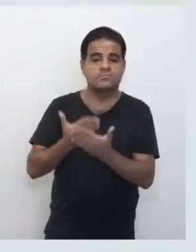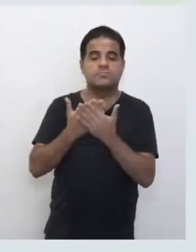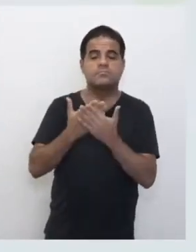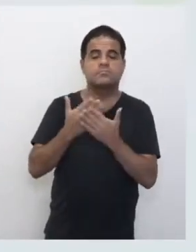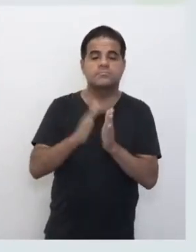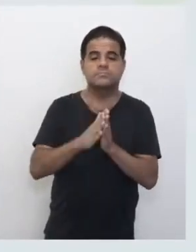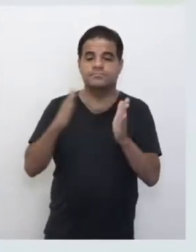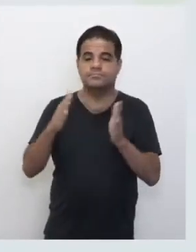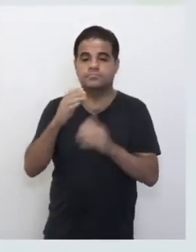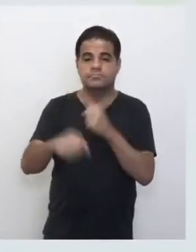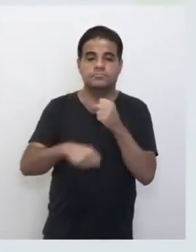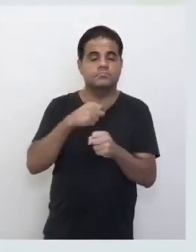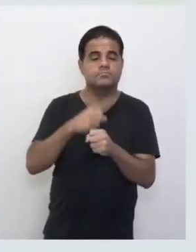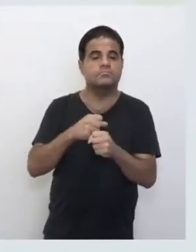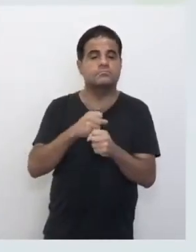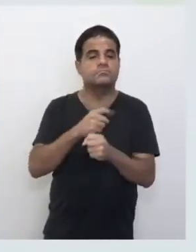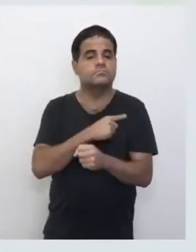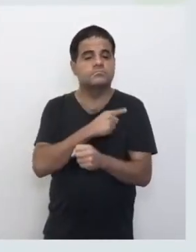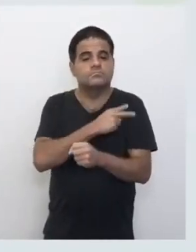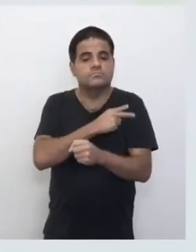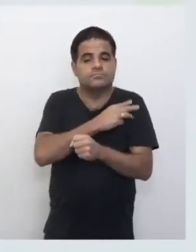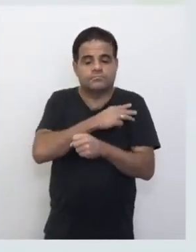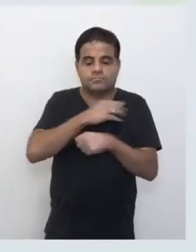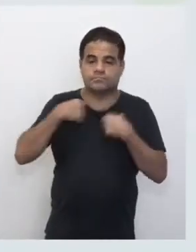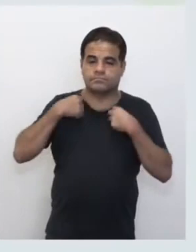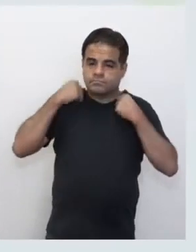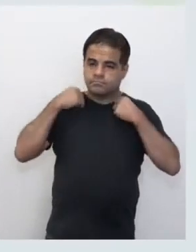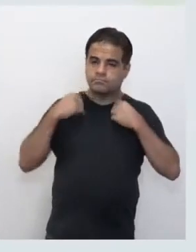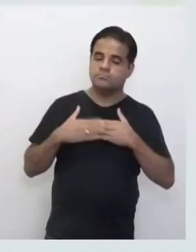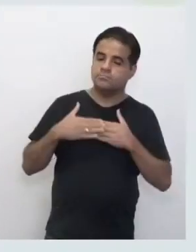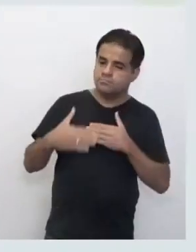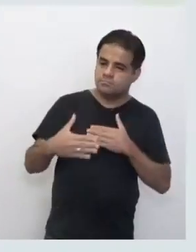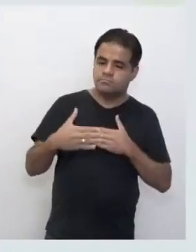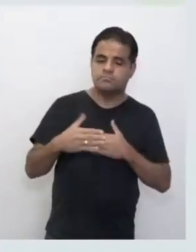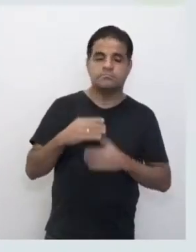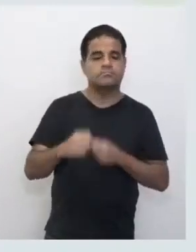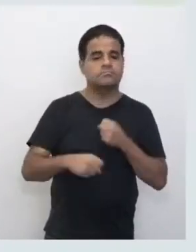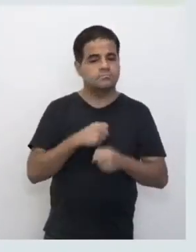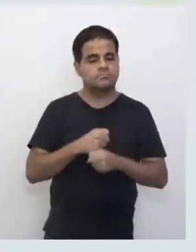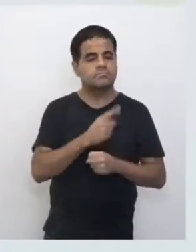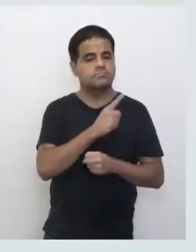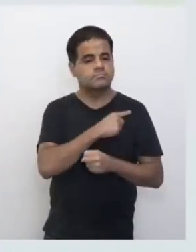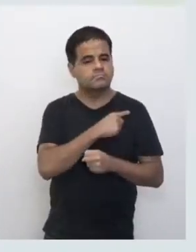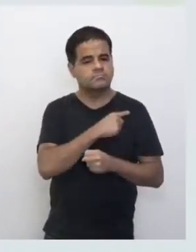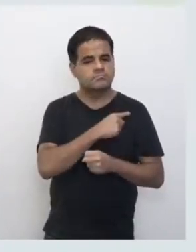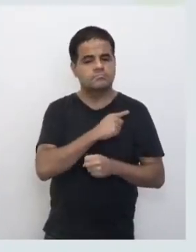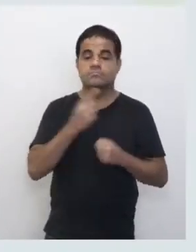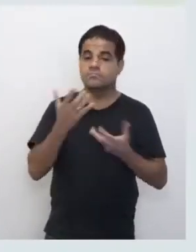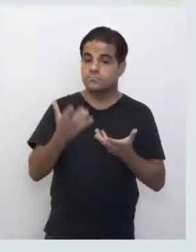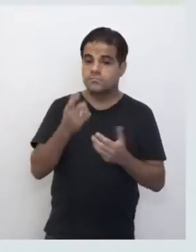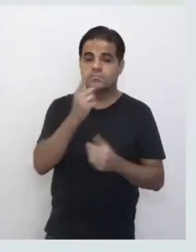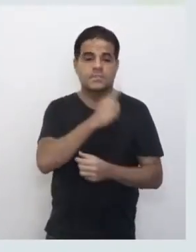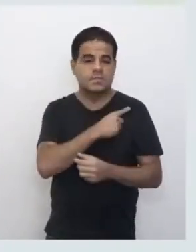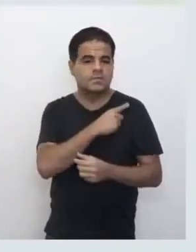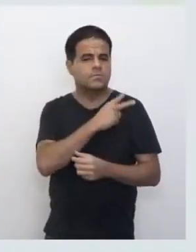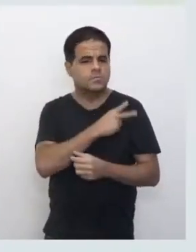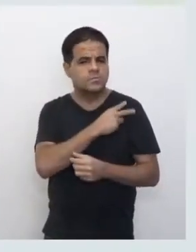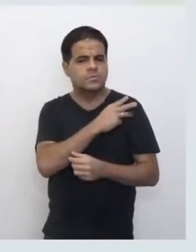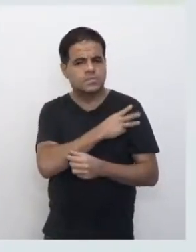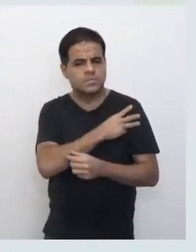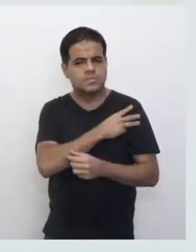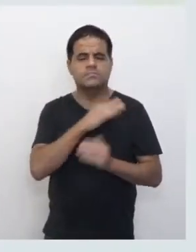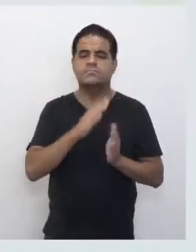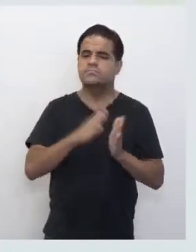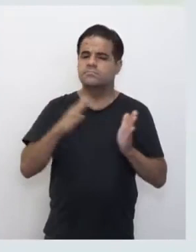O ano sério, então deixa eu colocar aqui, ensino médio, o ano sério. Então, se você quer a primeira, segunda, a terceira série do ensino